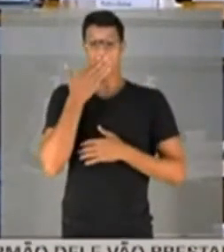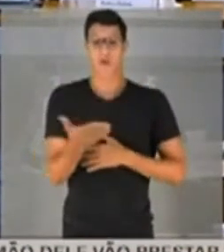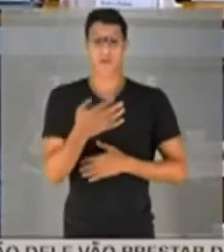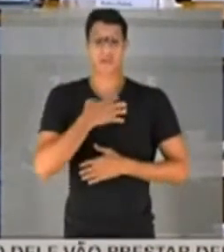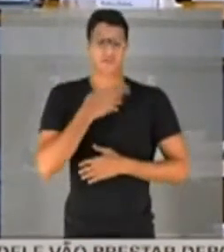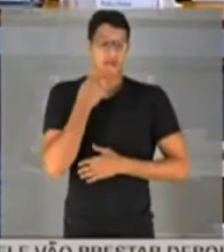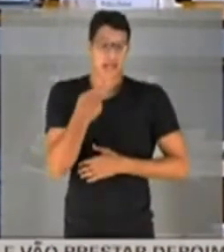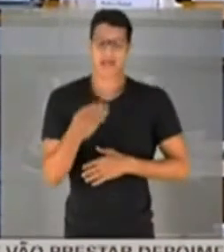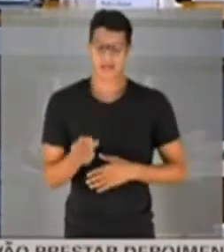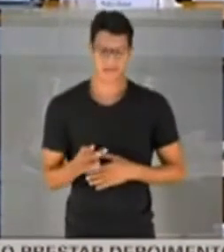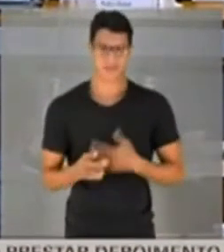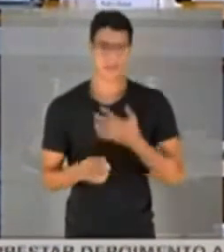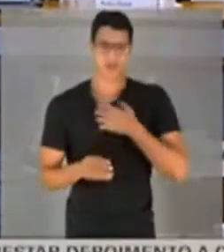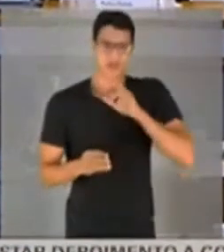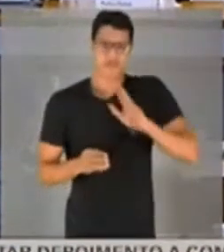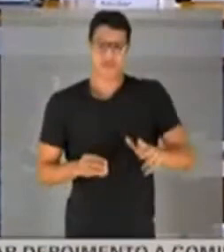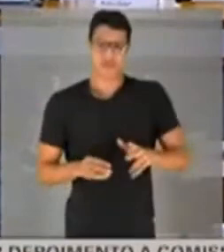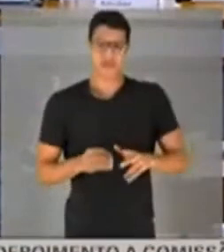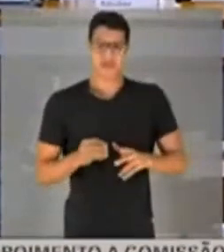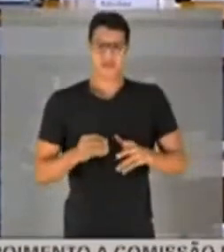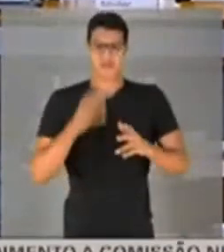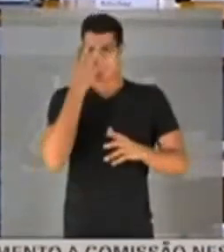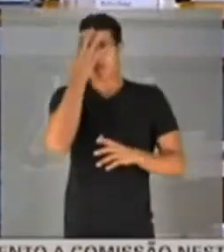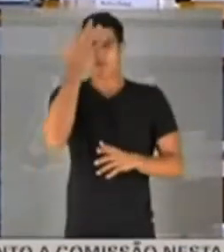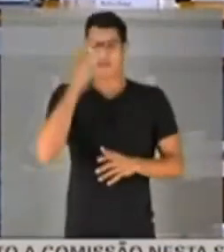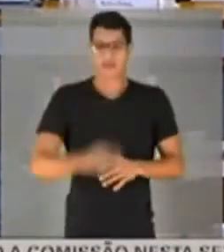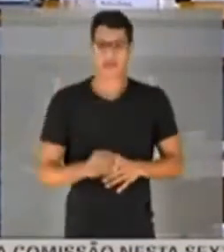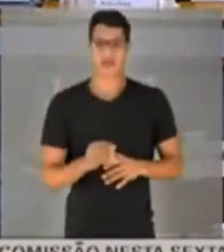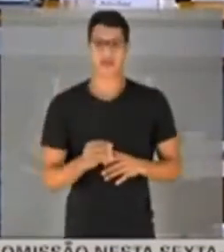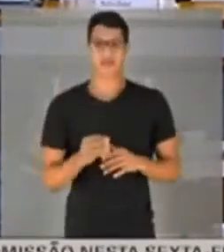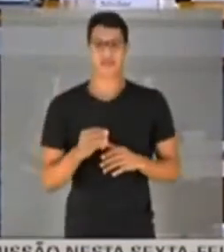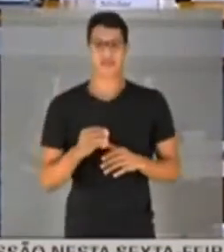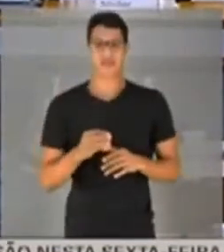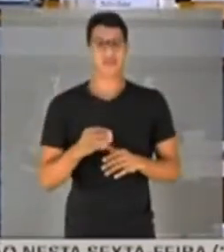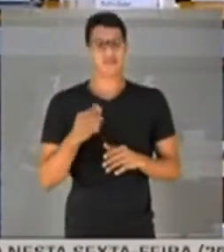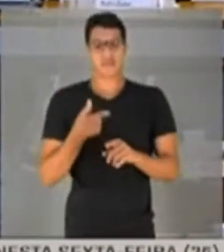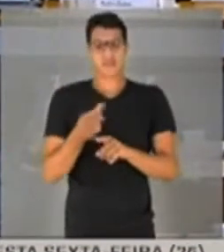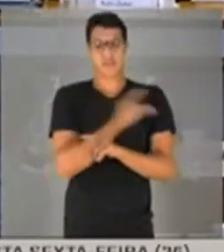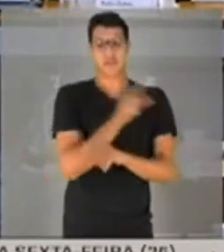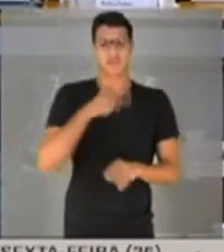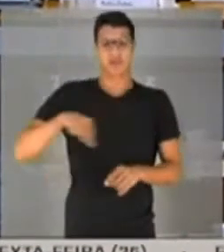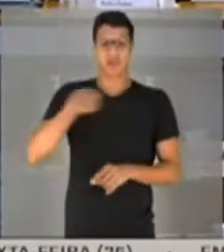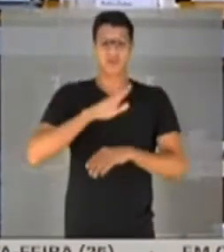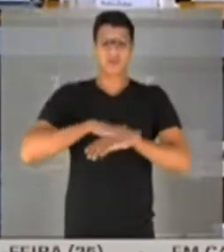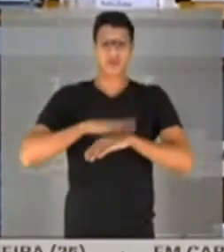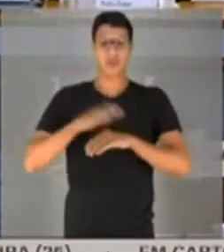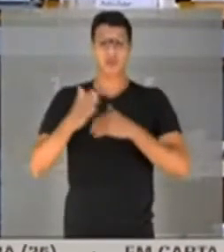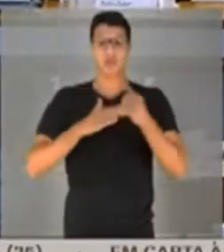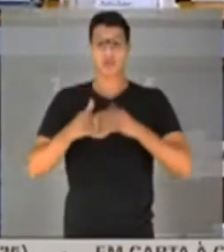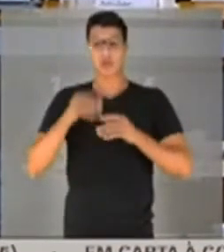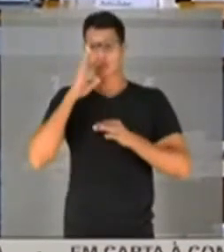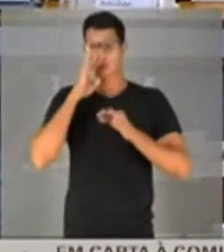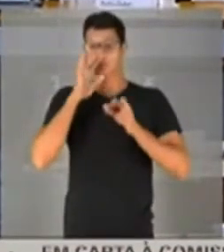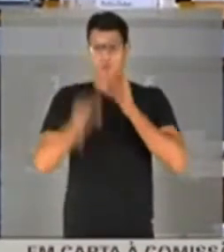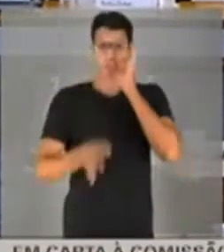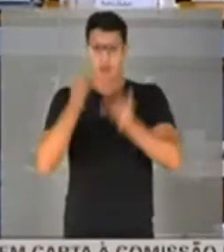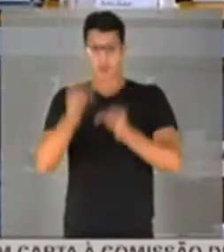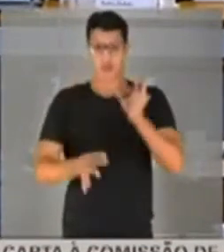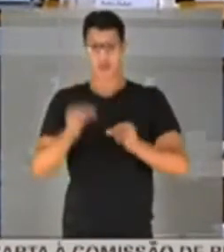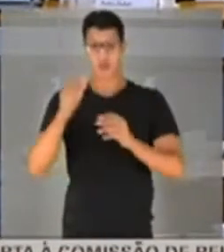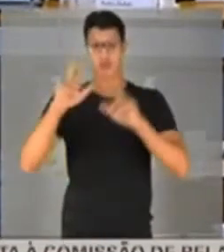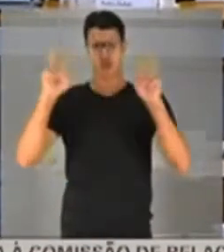falar. O negócio de a máscara caiu. É muito prematuro para você fazer qualquer prejulgamento sobre pessoas.